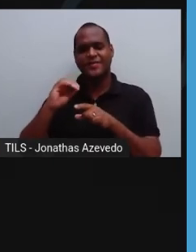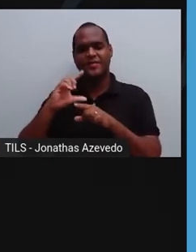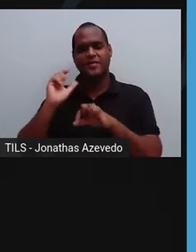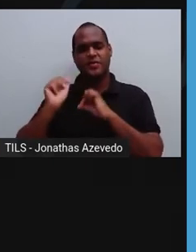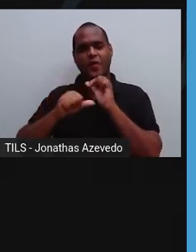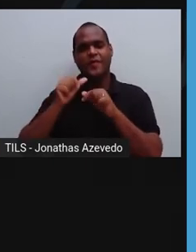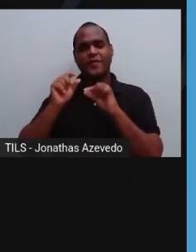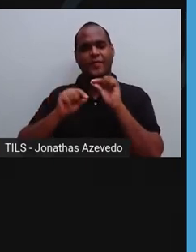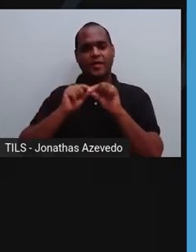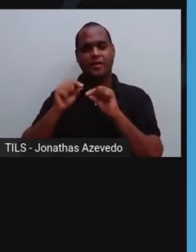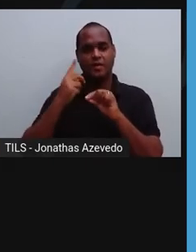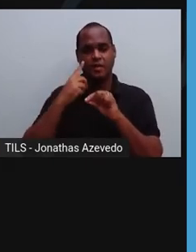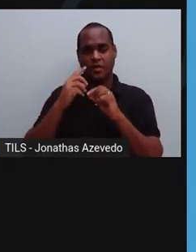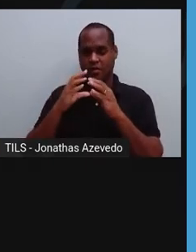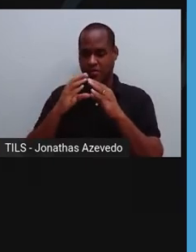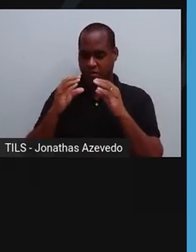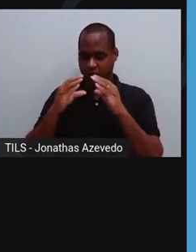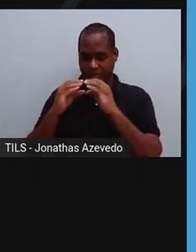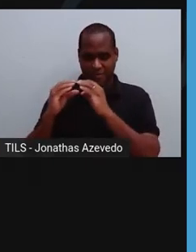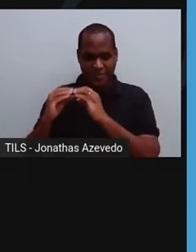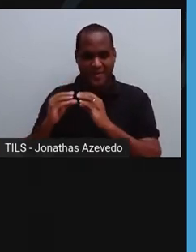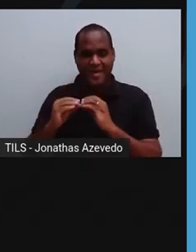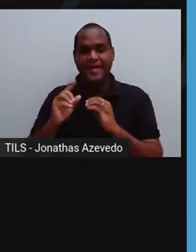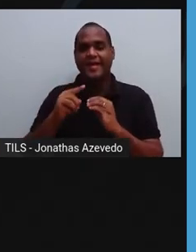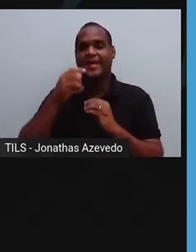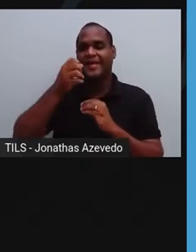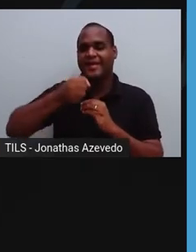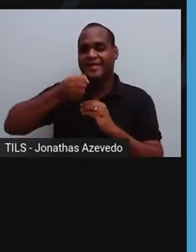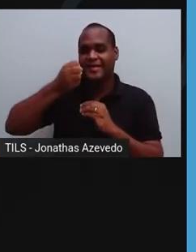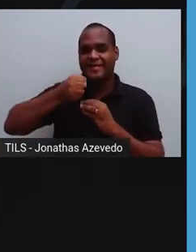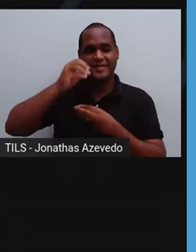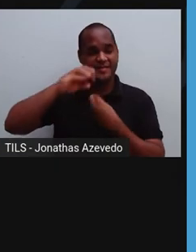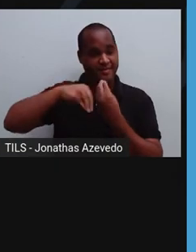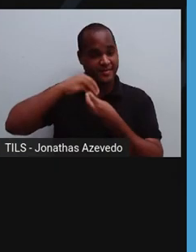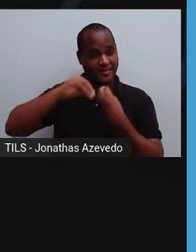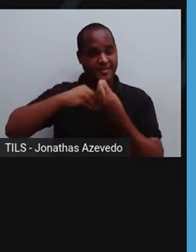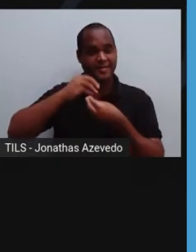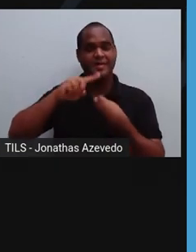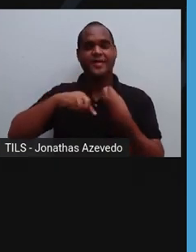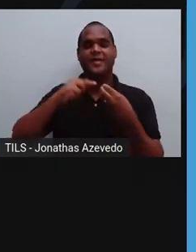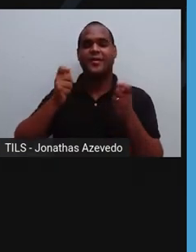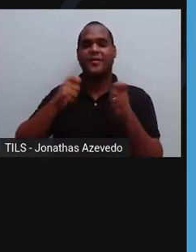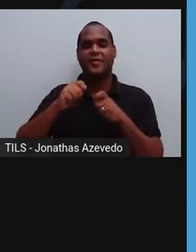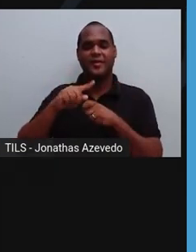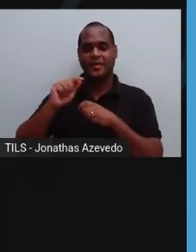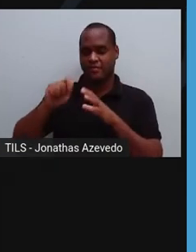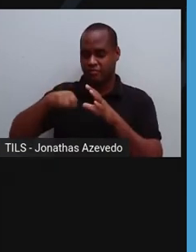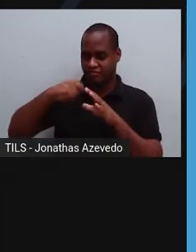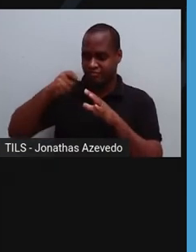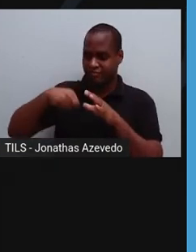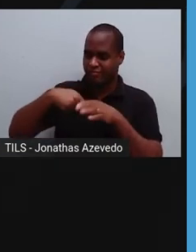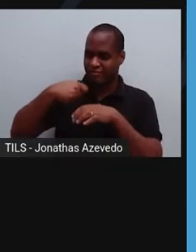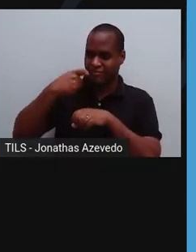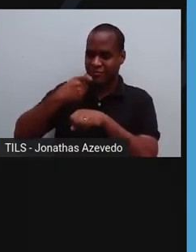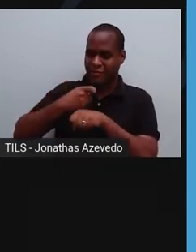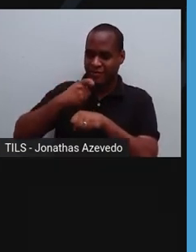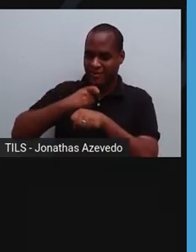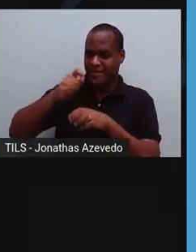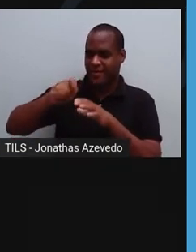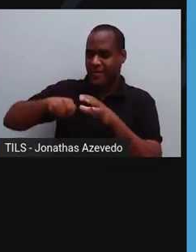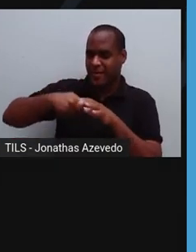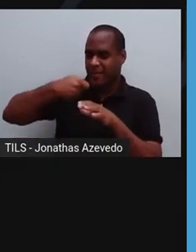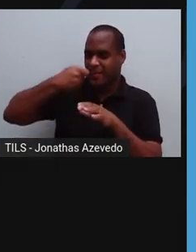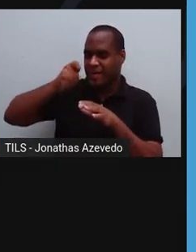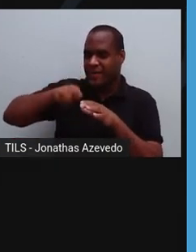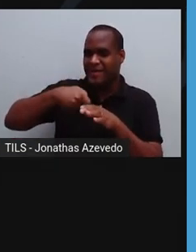Ele vai desnaturar as proteínas do leite e aí o iogurte vai ficar com aquela consistência bem viscosa que